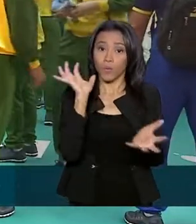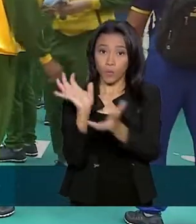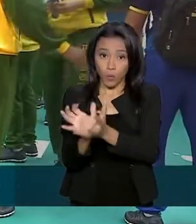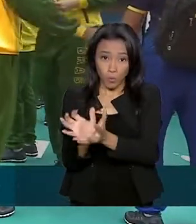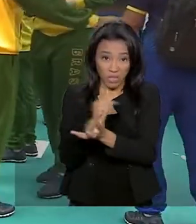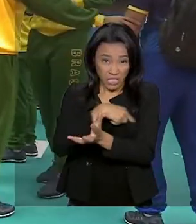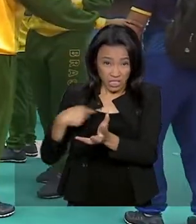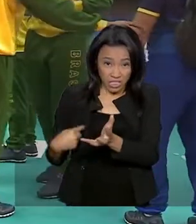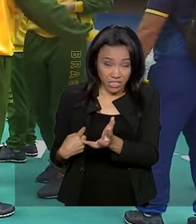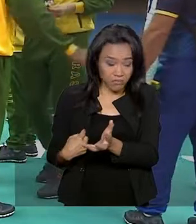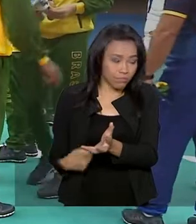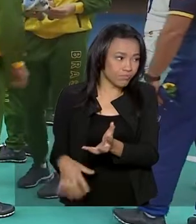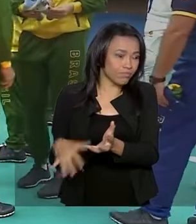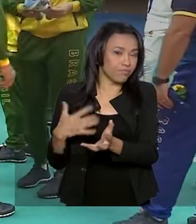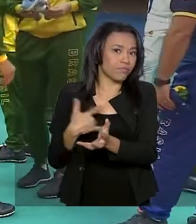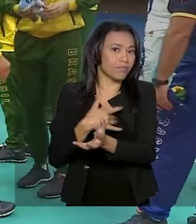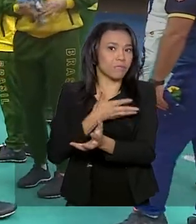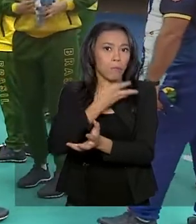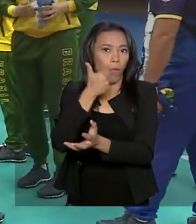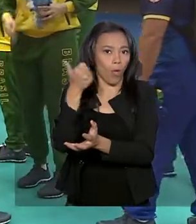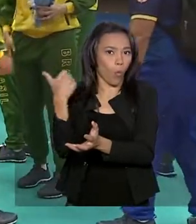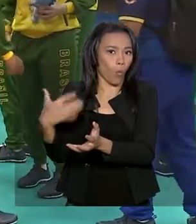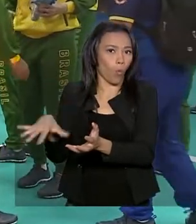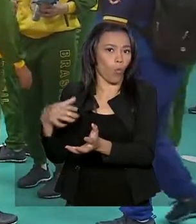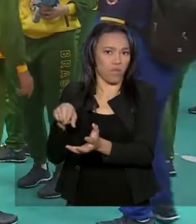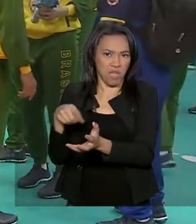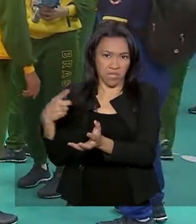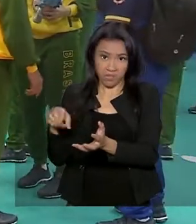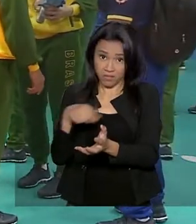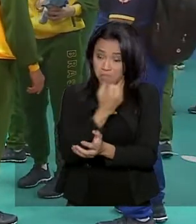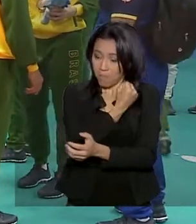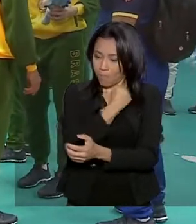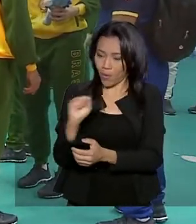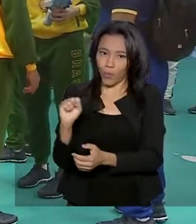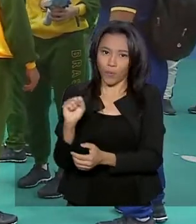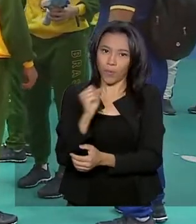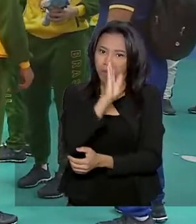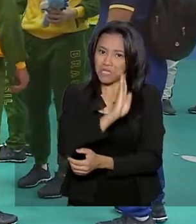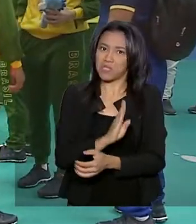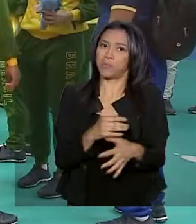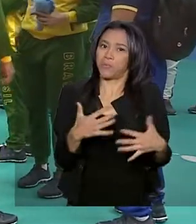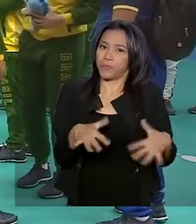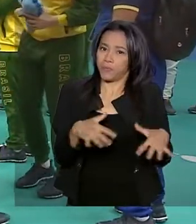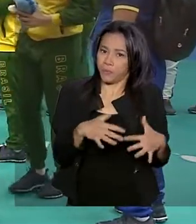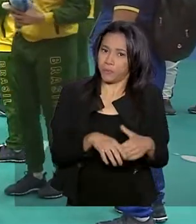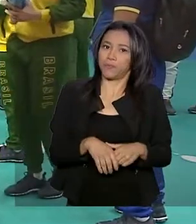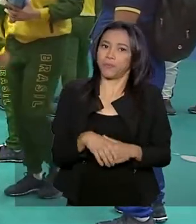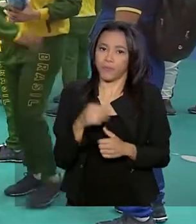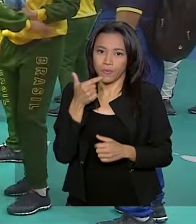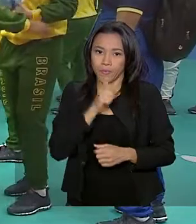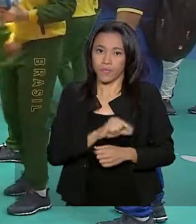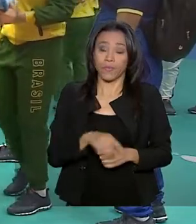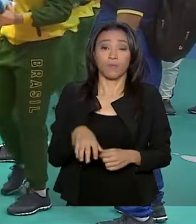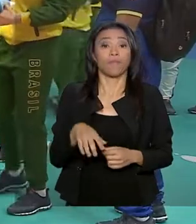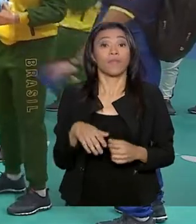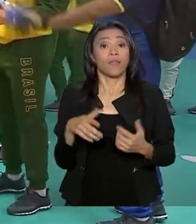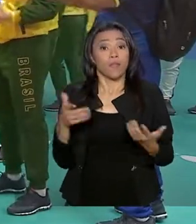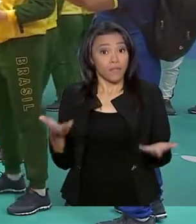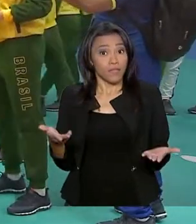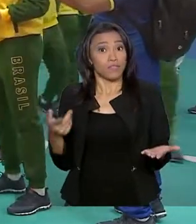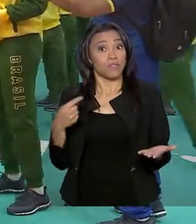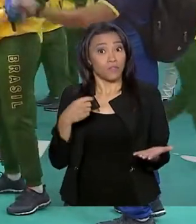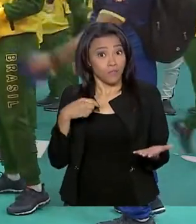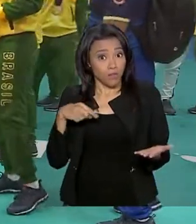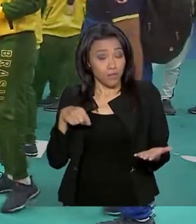consideradas as grandes favoritas. Inclusive, bateram a seleção brasileira na primeira fase por 3x7x0. Ou seja, esse também foi um